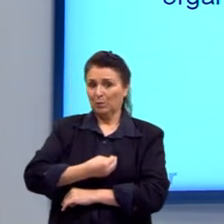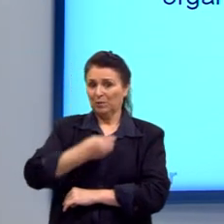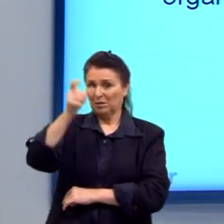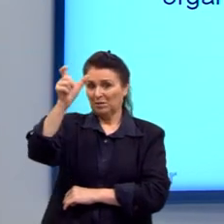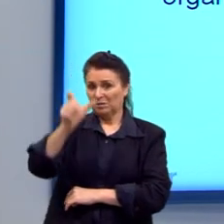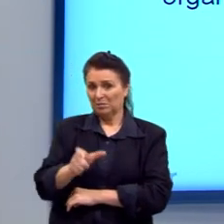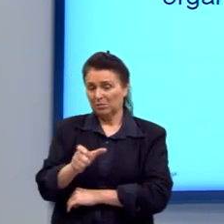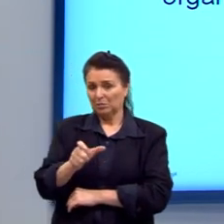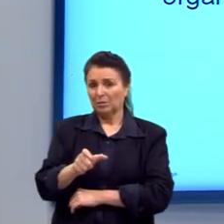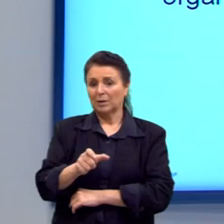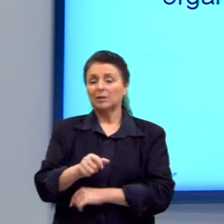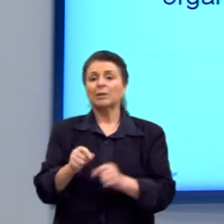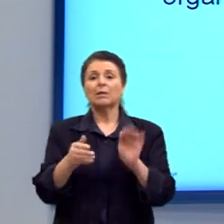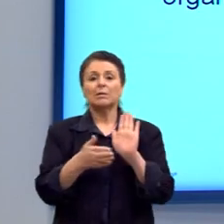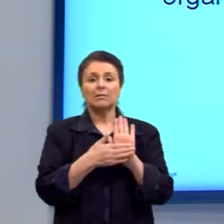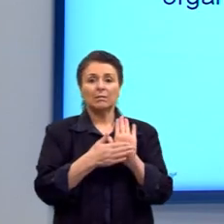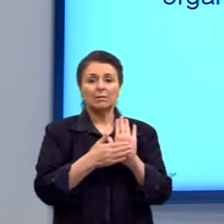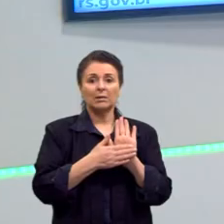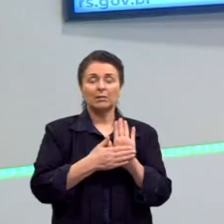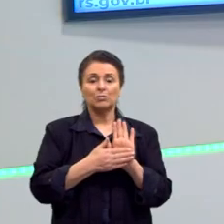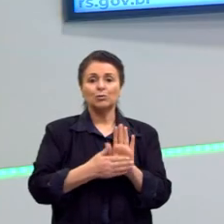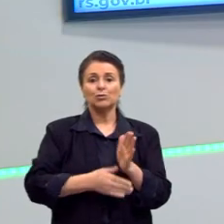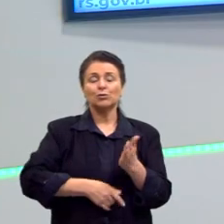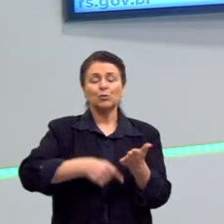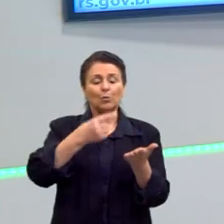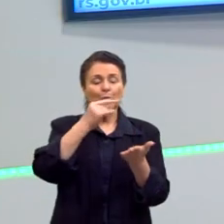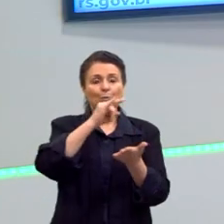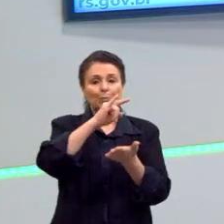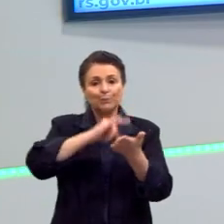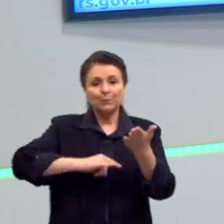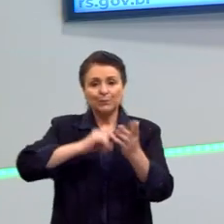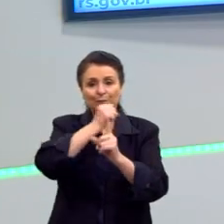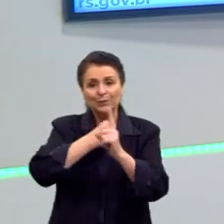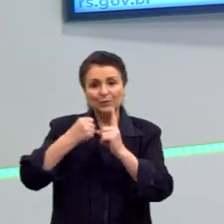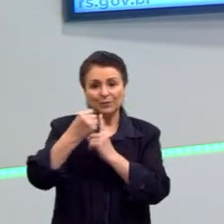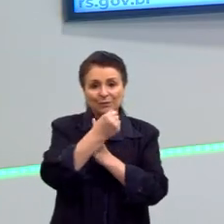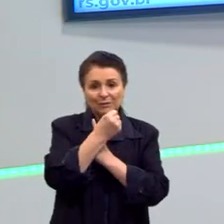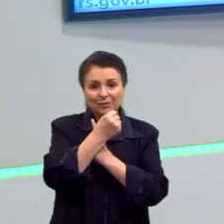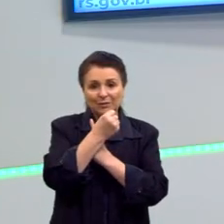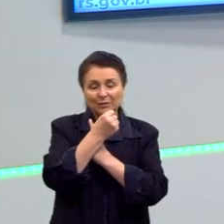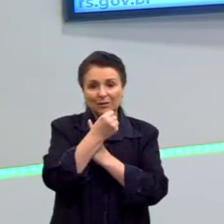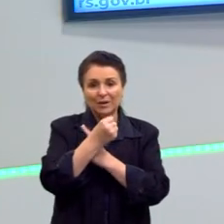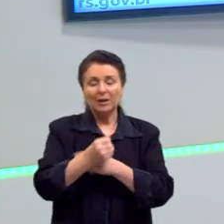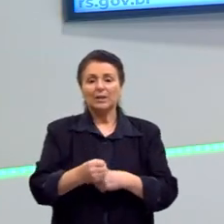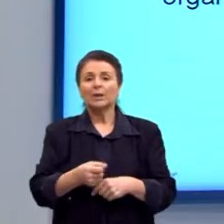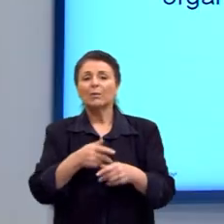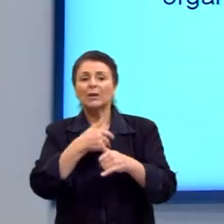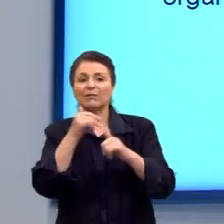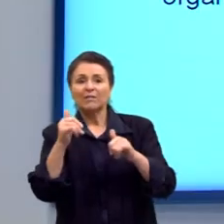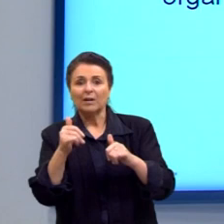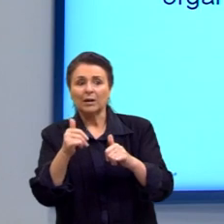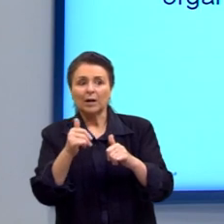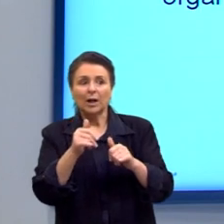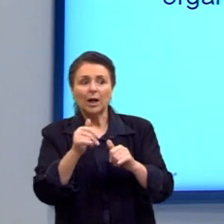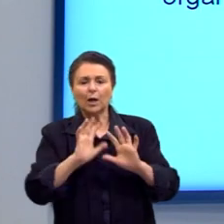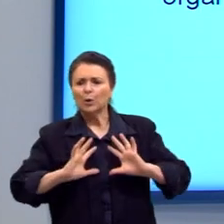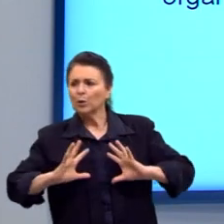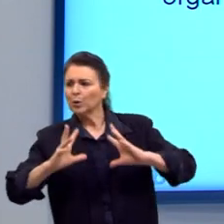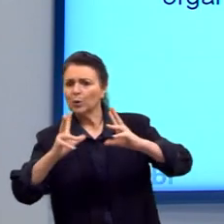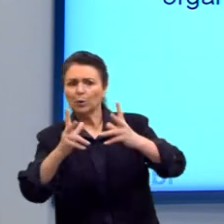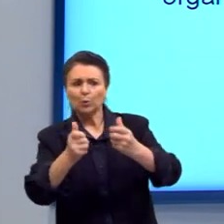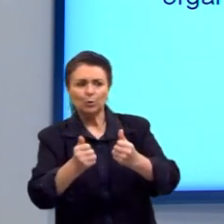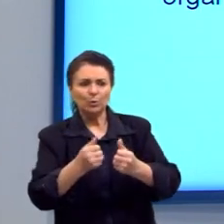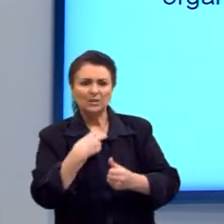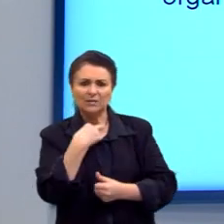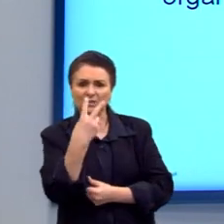Para modificar as instituições. E aqui que ele vai falar, a vontade de todos não é a vontade